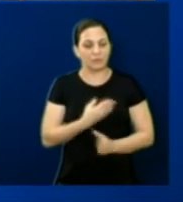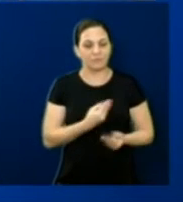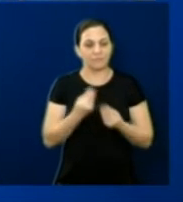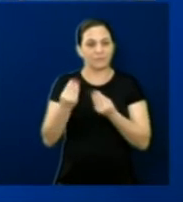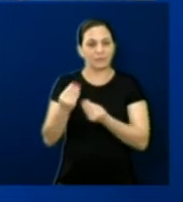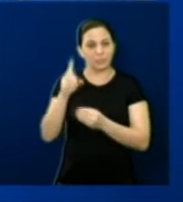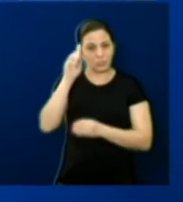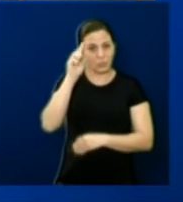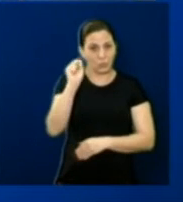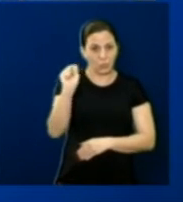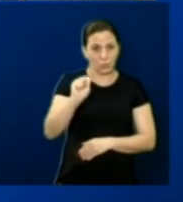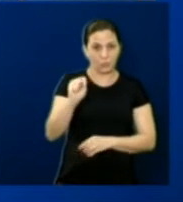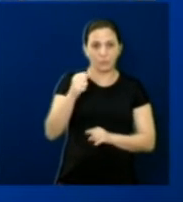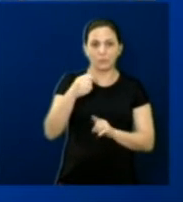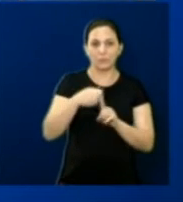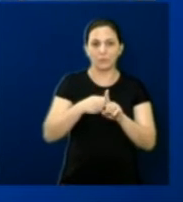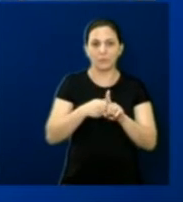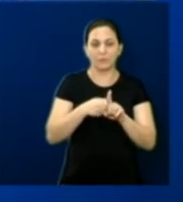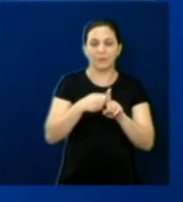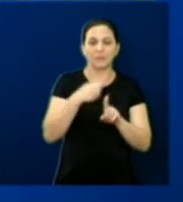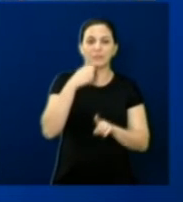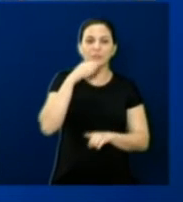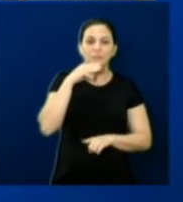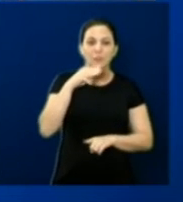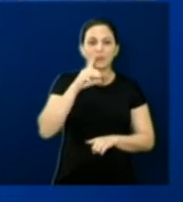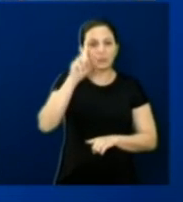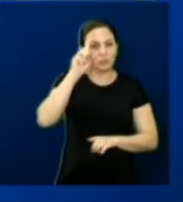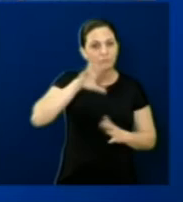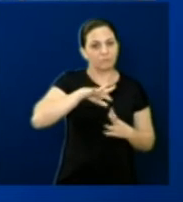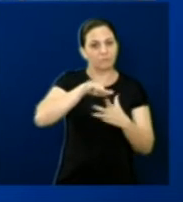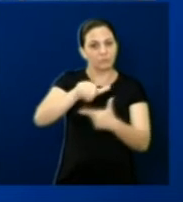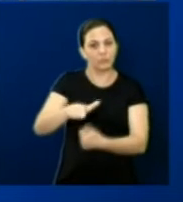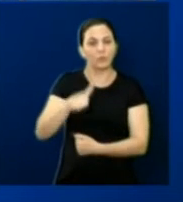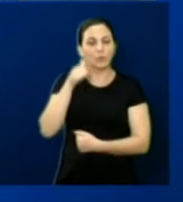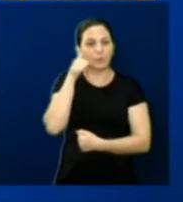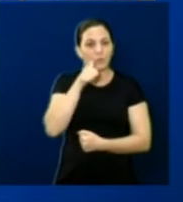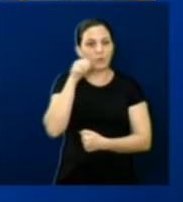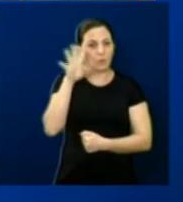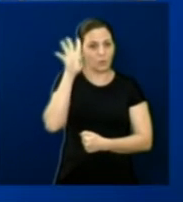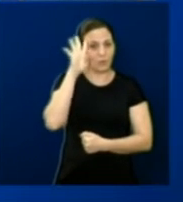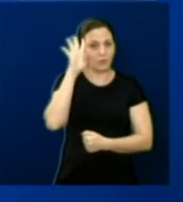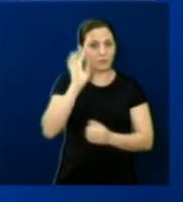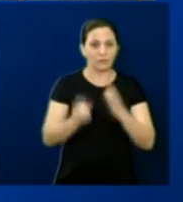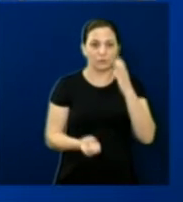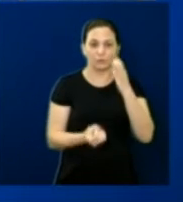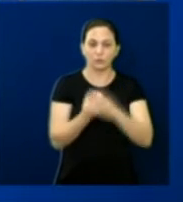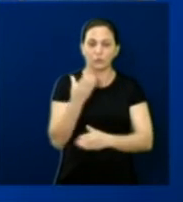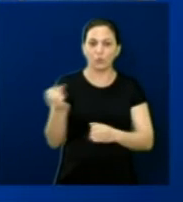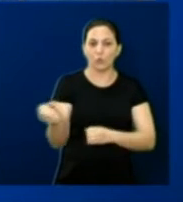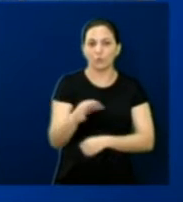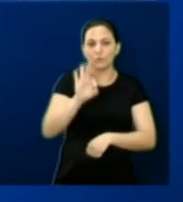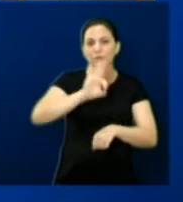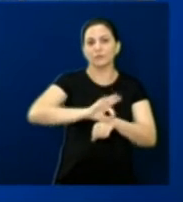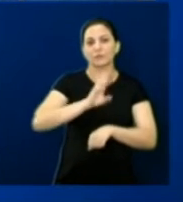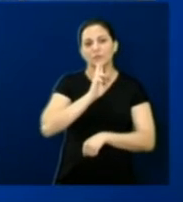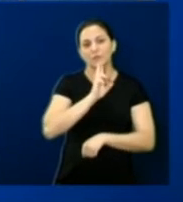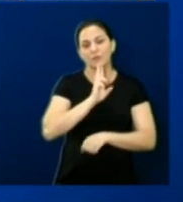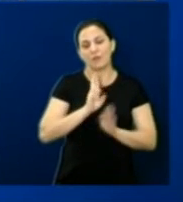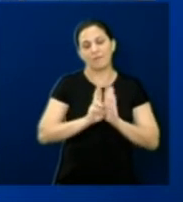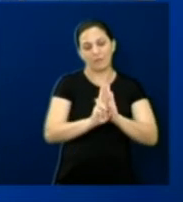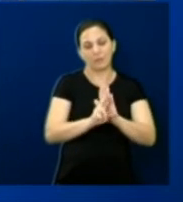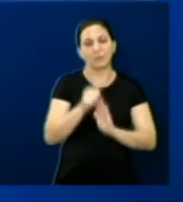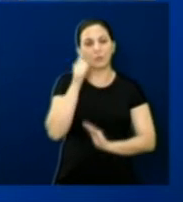foi no dia 8 de março. No Dia Internacional da Mulher, celebrado na última quarta, foi inaugurado, então, o novo Centro de Referência da Mulher,